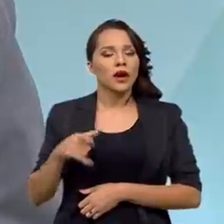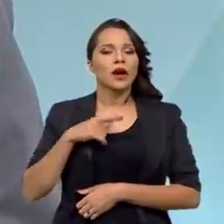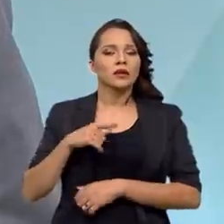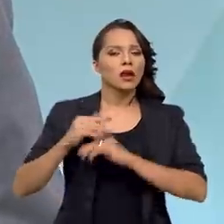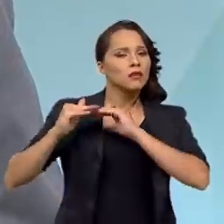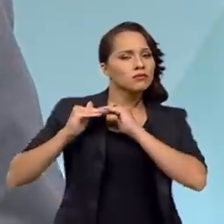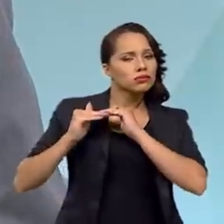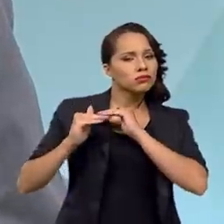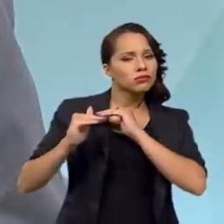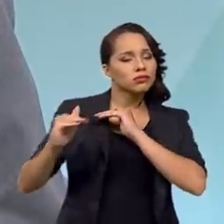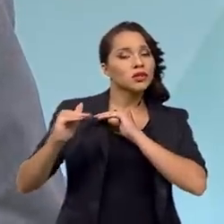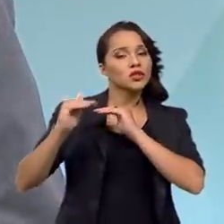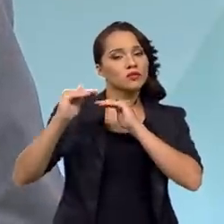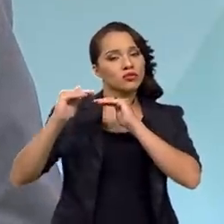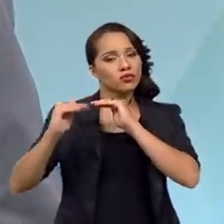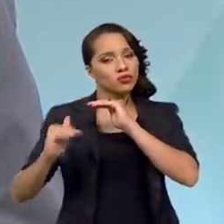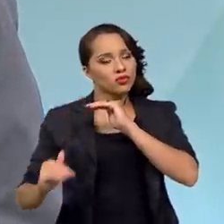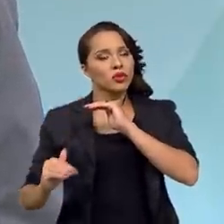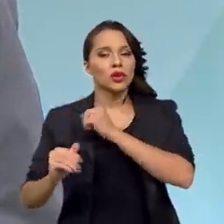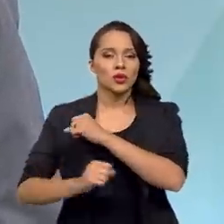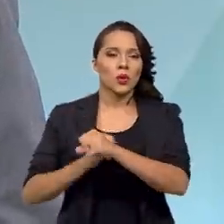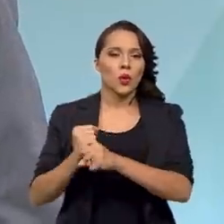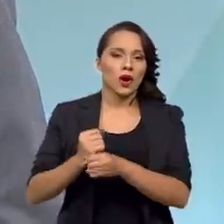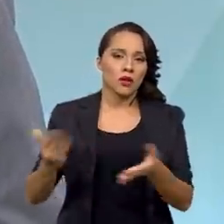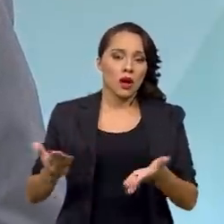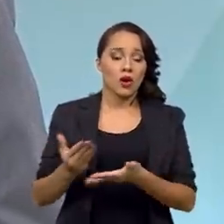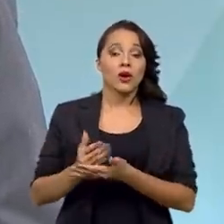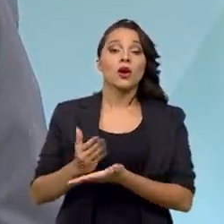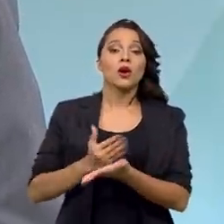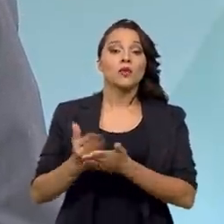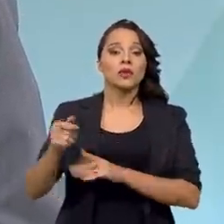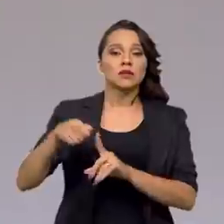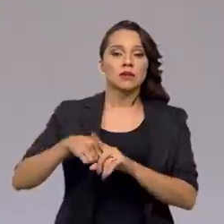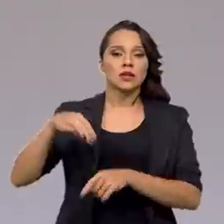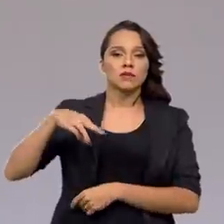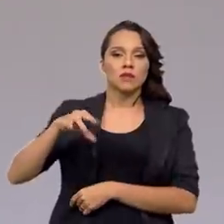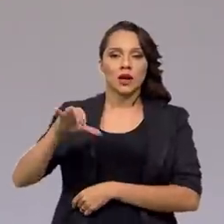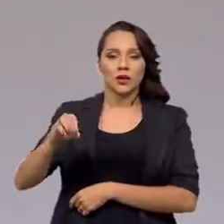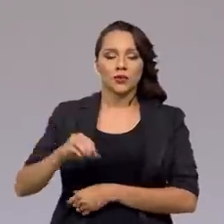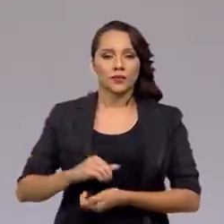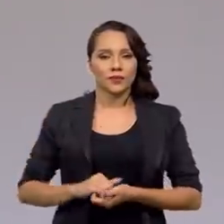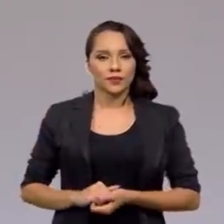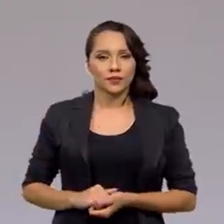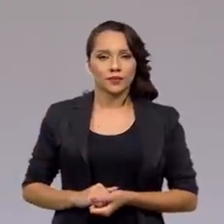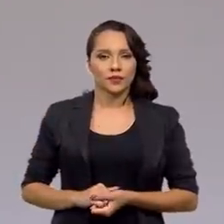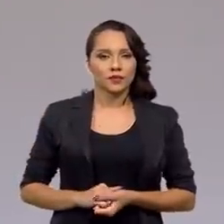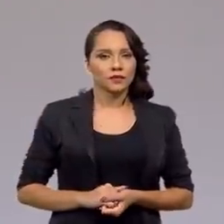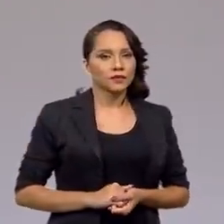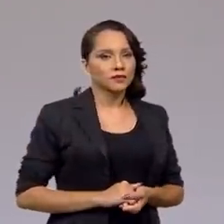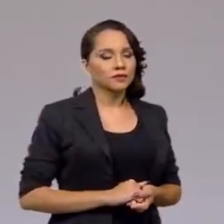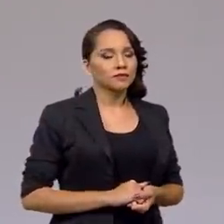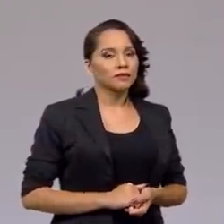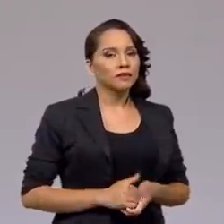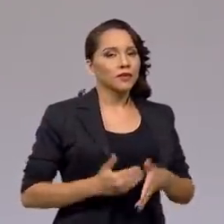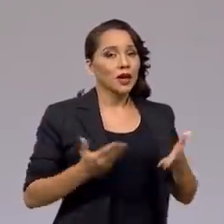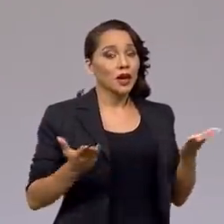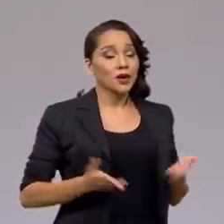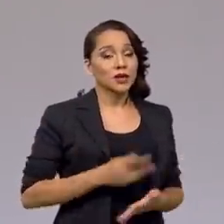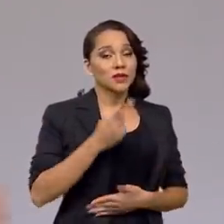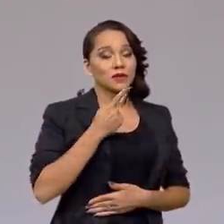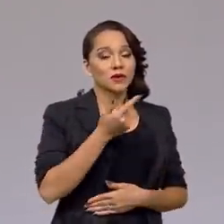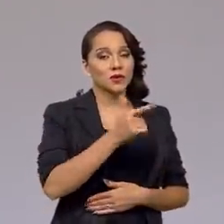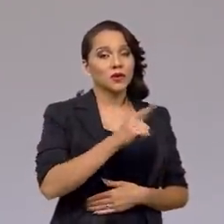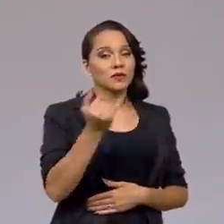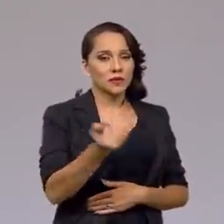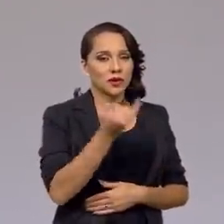numa trajetória decrescente ao longo desse ano, a partir de maio. Agora, Saksir, você tocou num ponto que também é bem